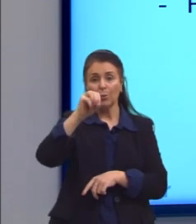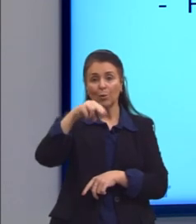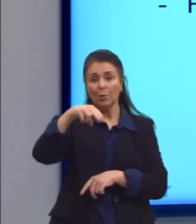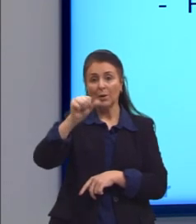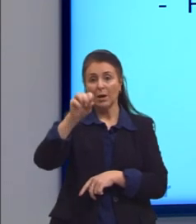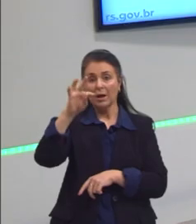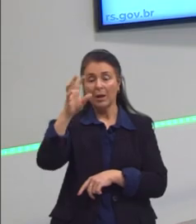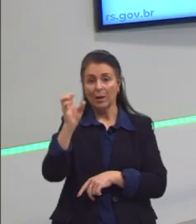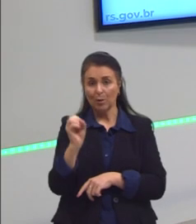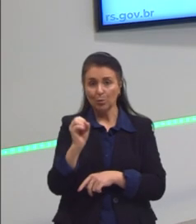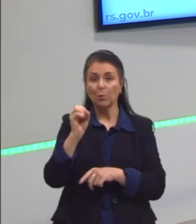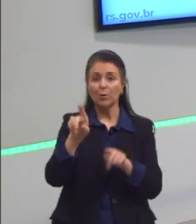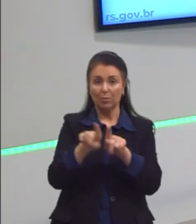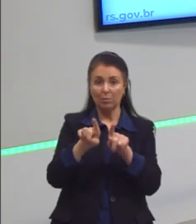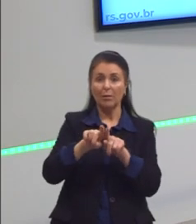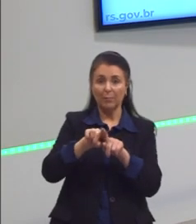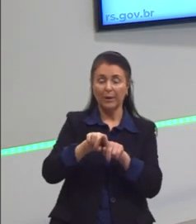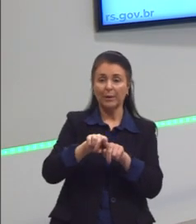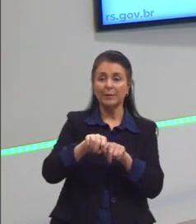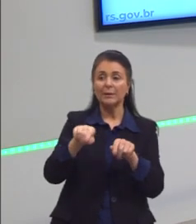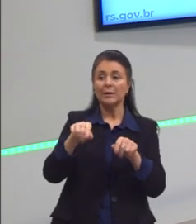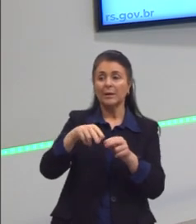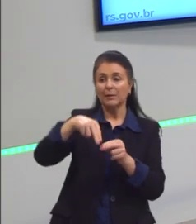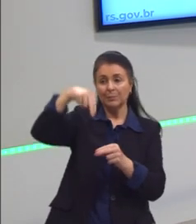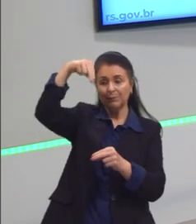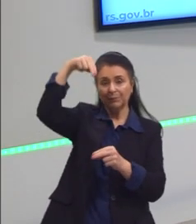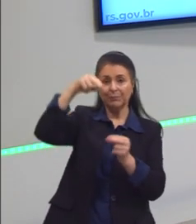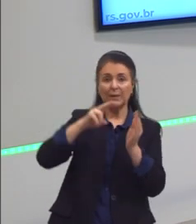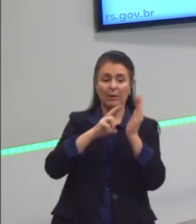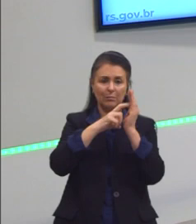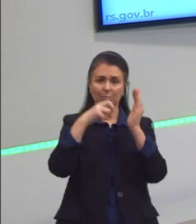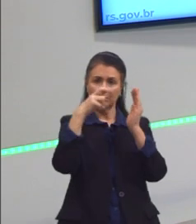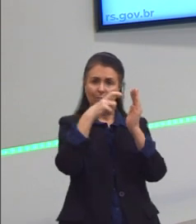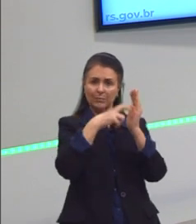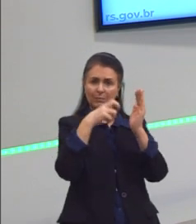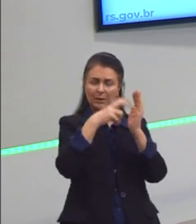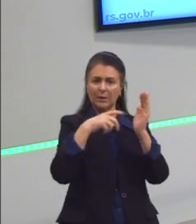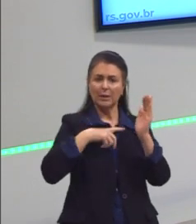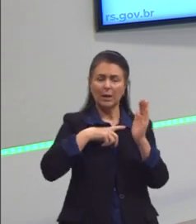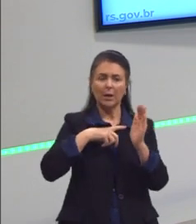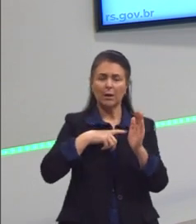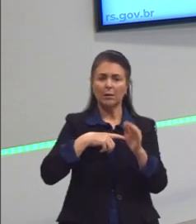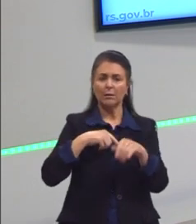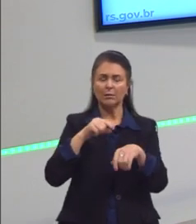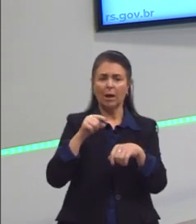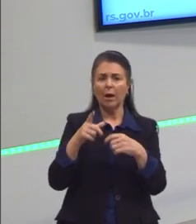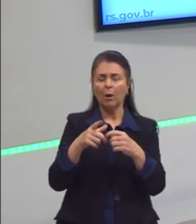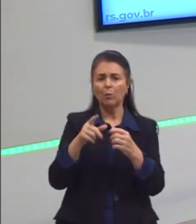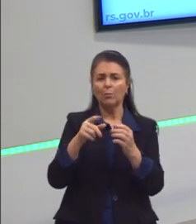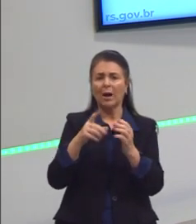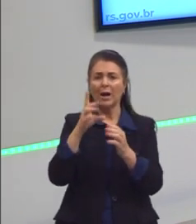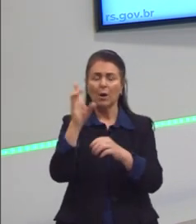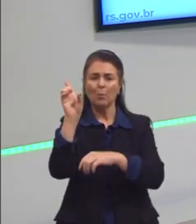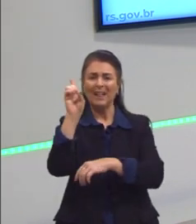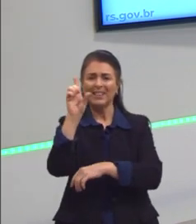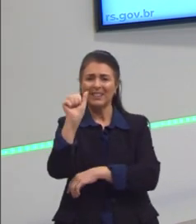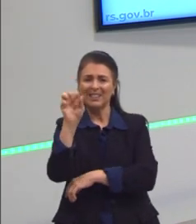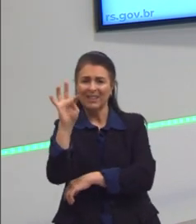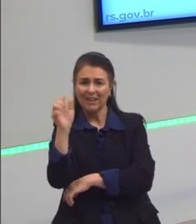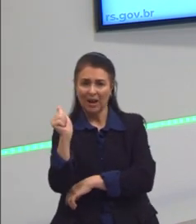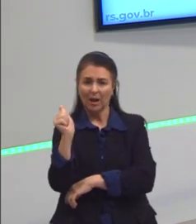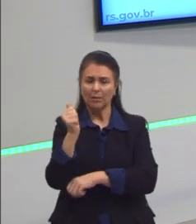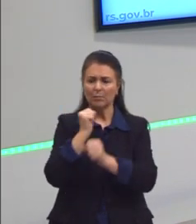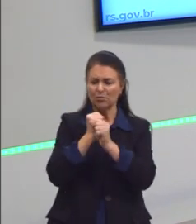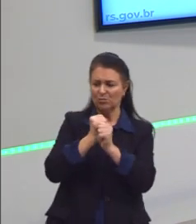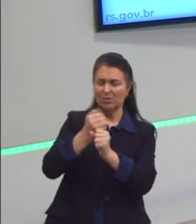e sítios, então, que a Né de Guidon escavou. Que se tem datações de cerca de 40, 50 mil anos, que mostram